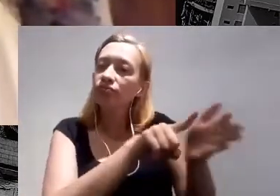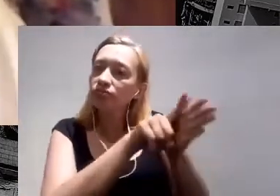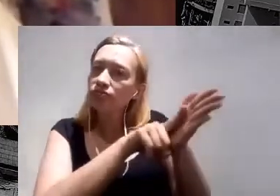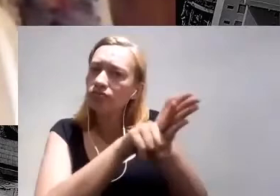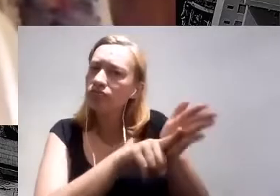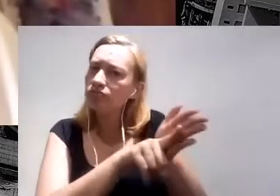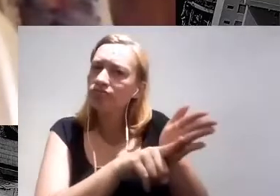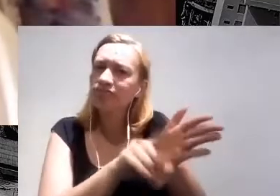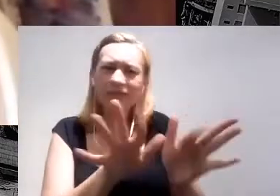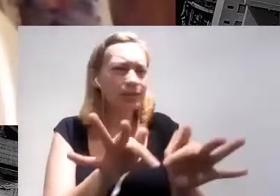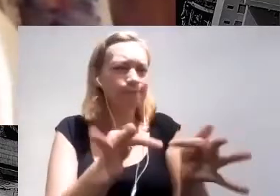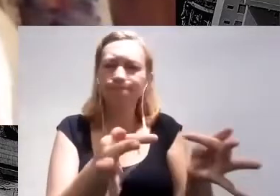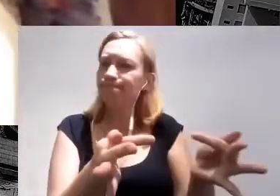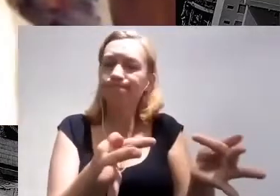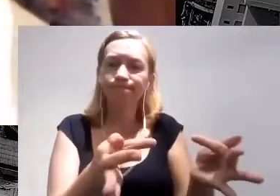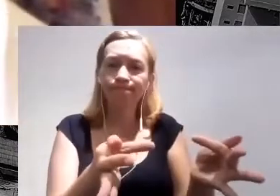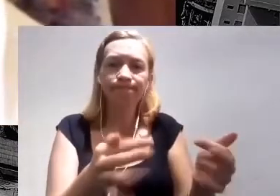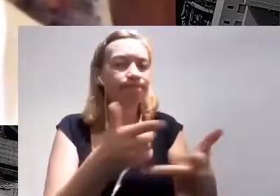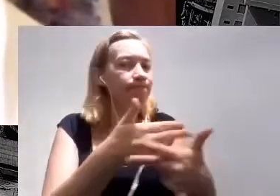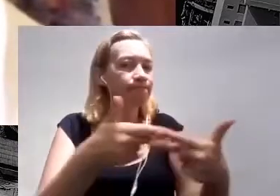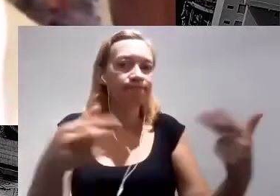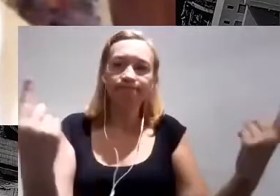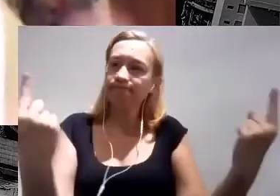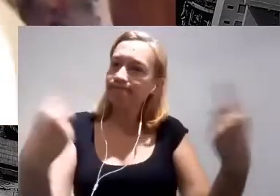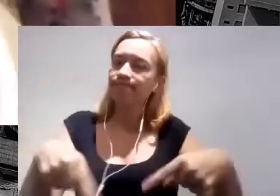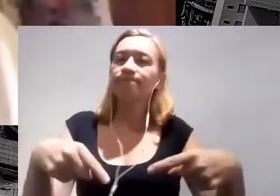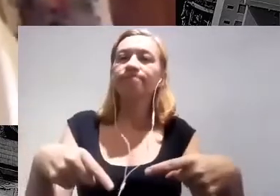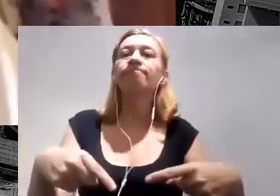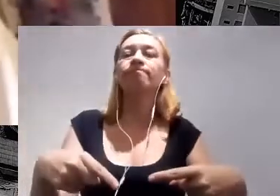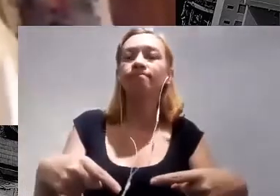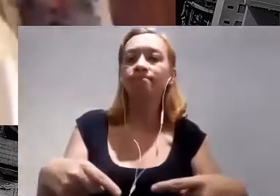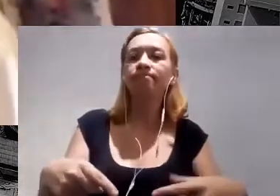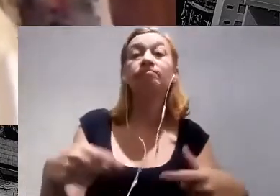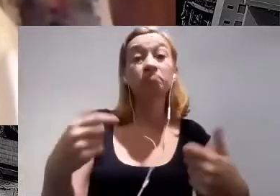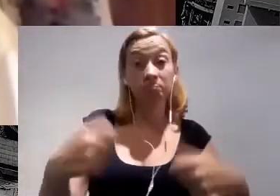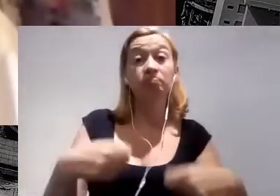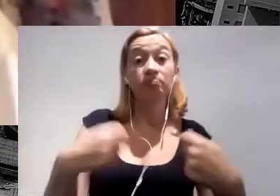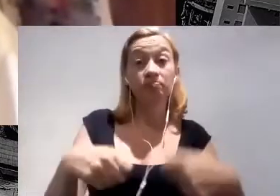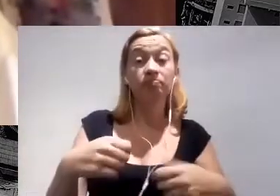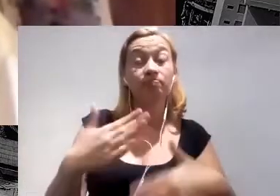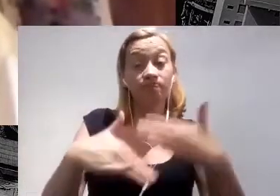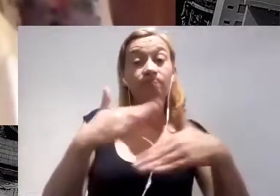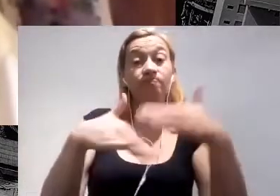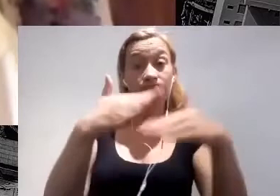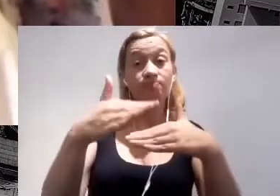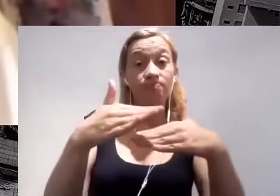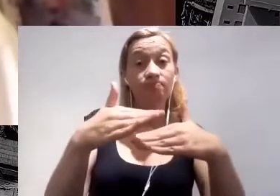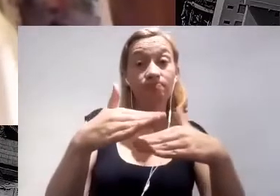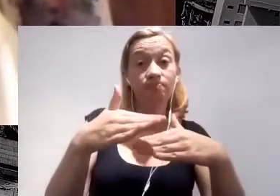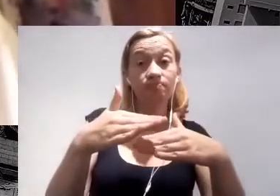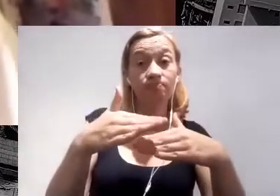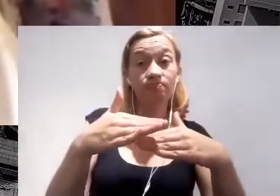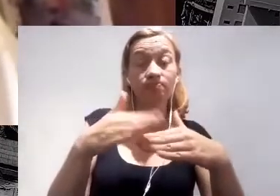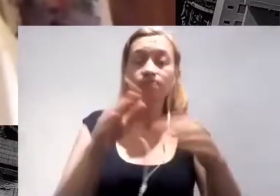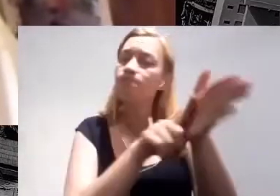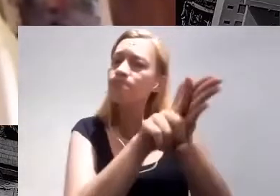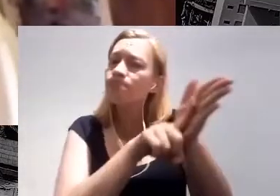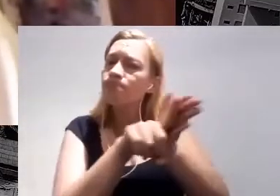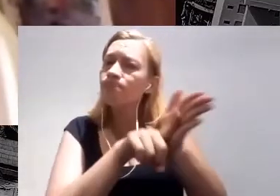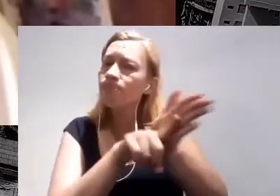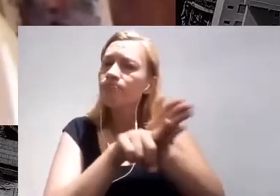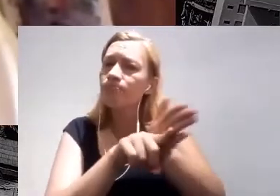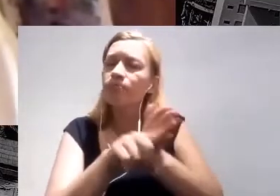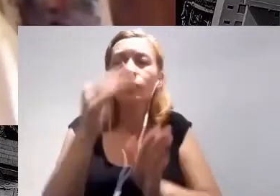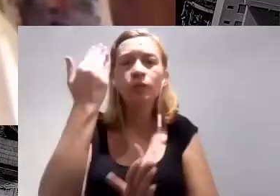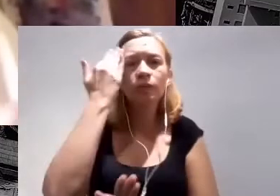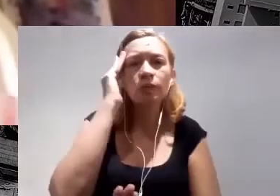linear, tem uma série de desafios, quer dizer, ainda é preciso avançar nessas análises, nesse entendimento.